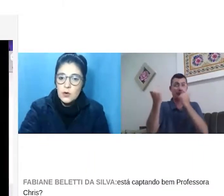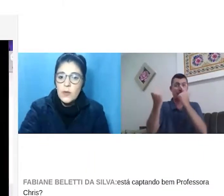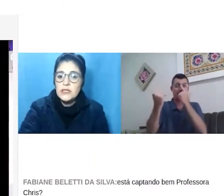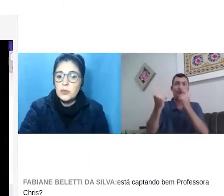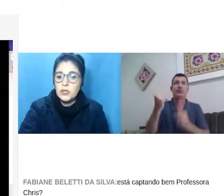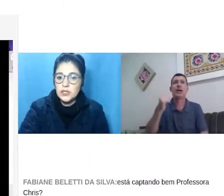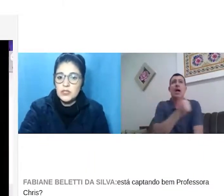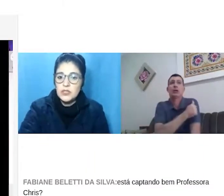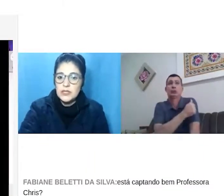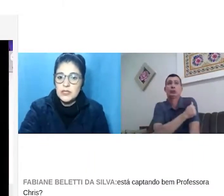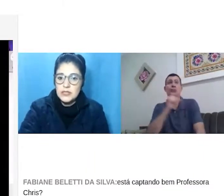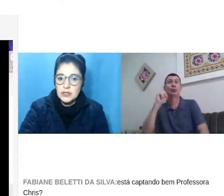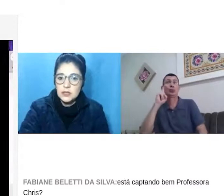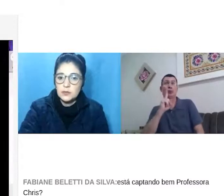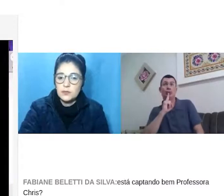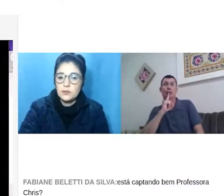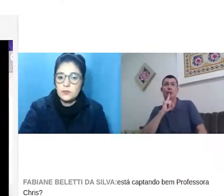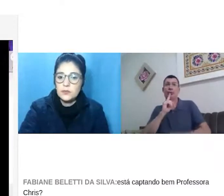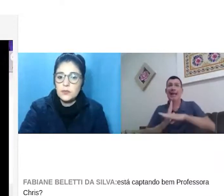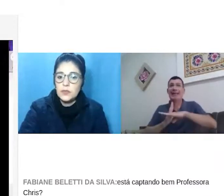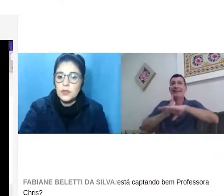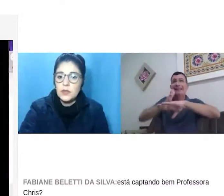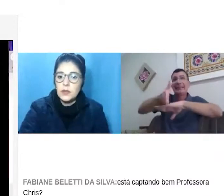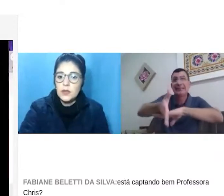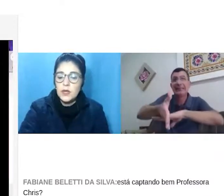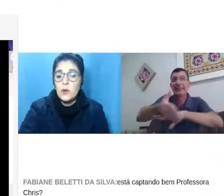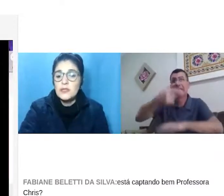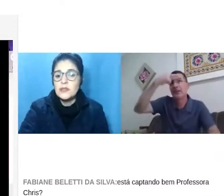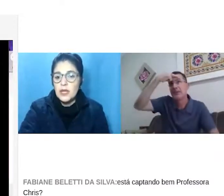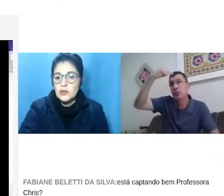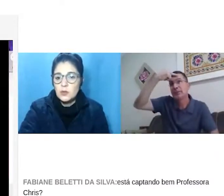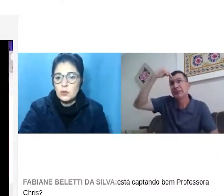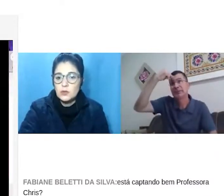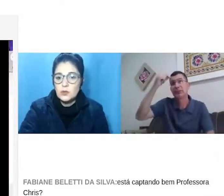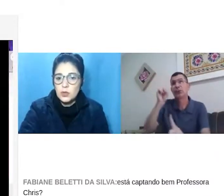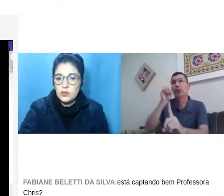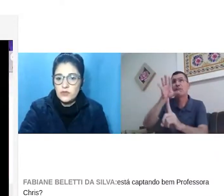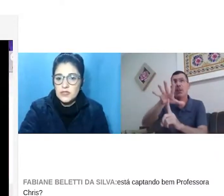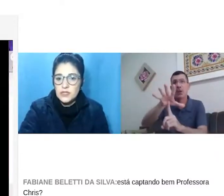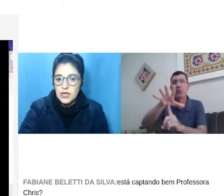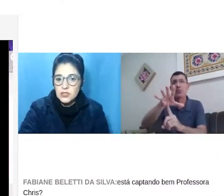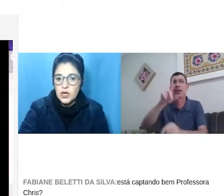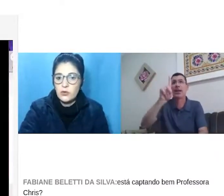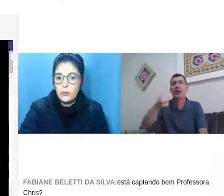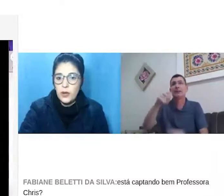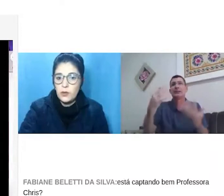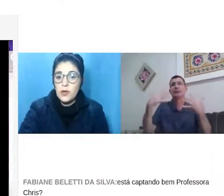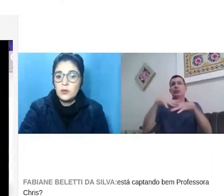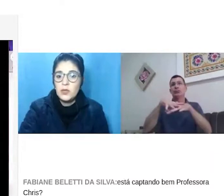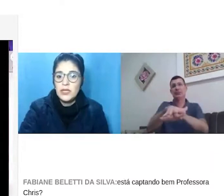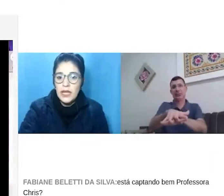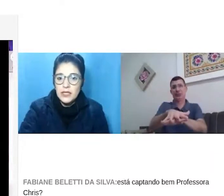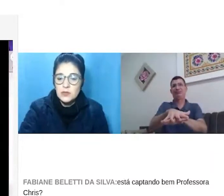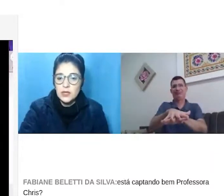O mais importante nessa questão é o acesso do aluno surdo à universidade, ao UFPEL.